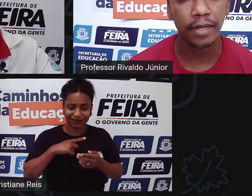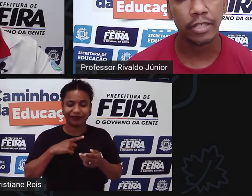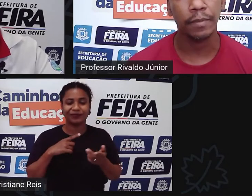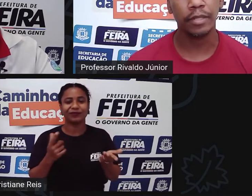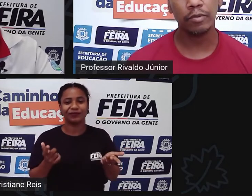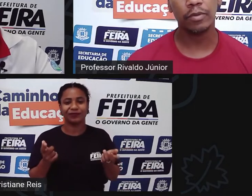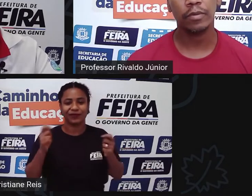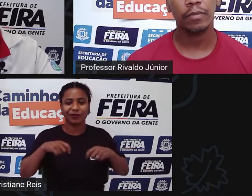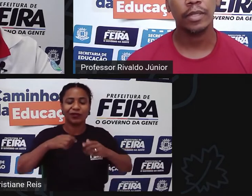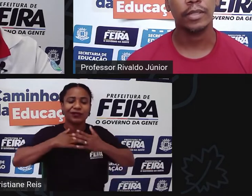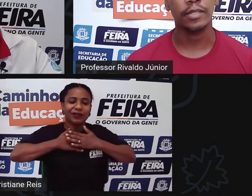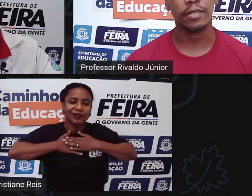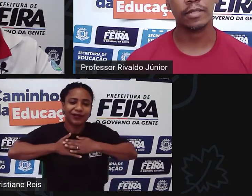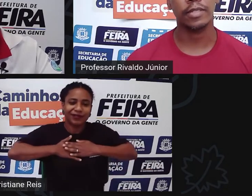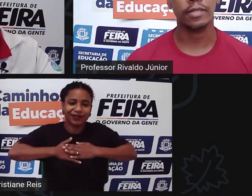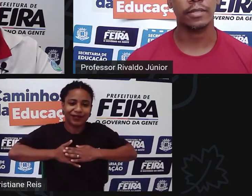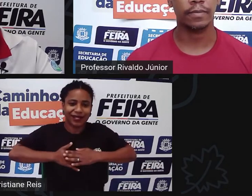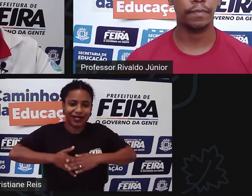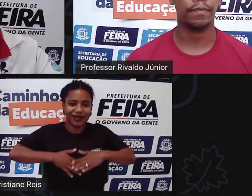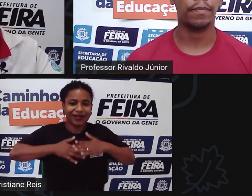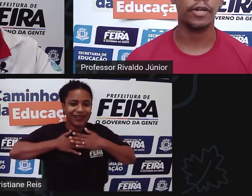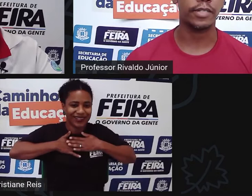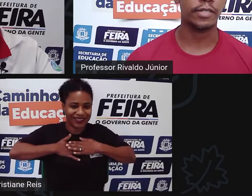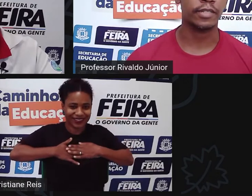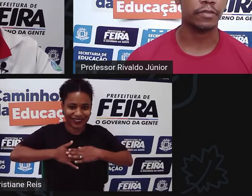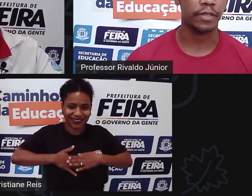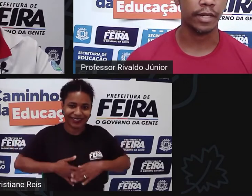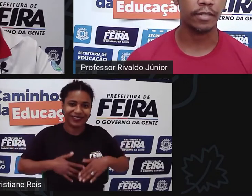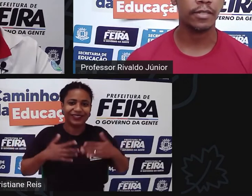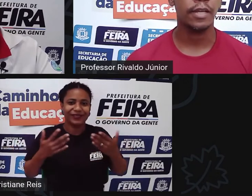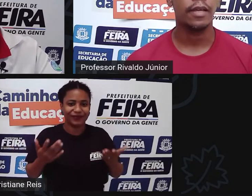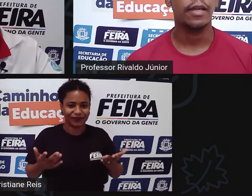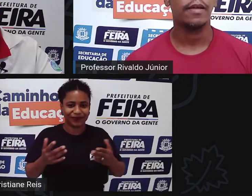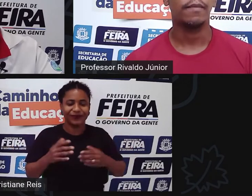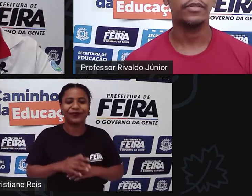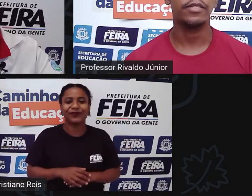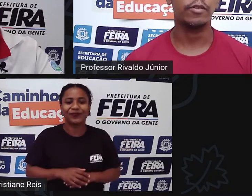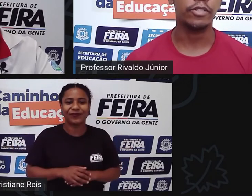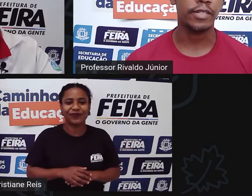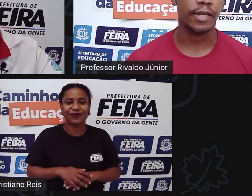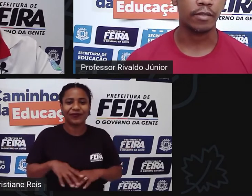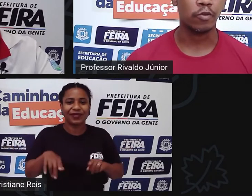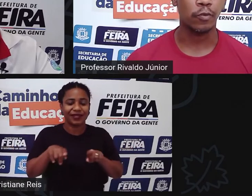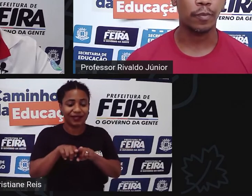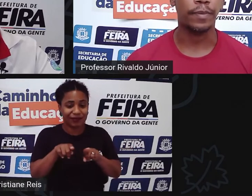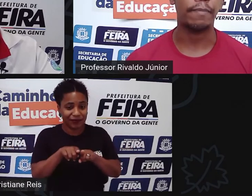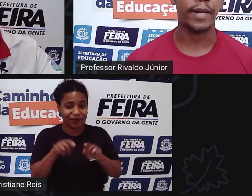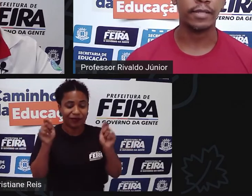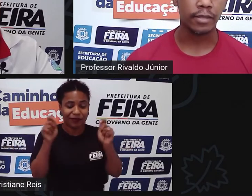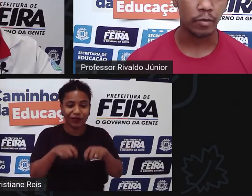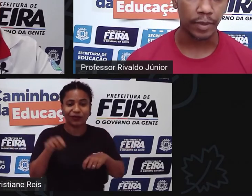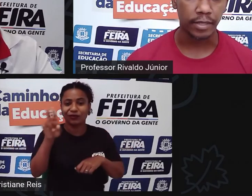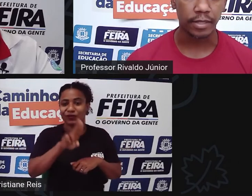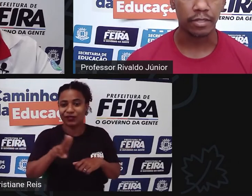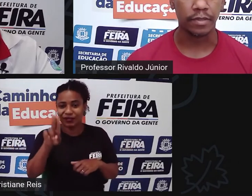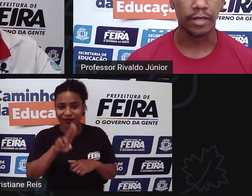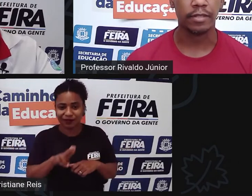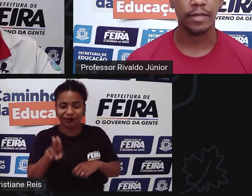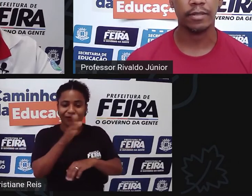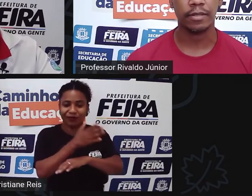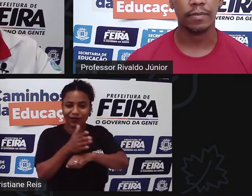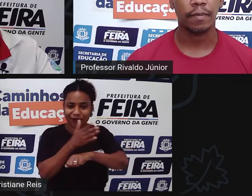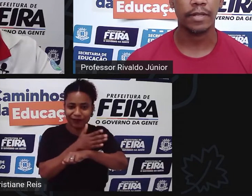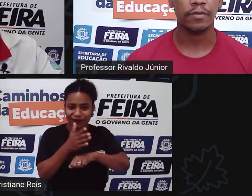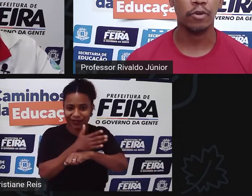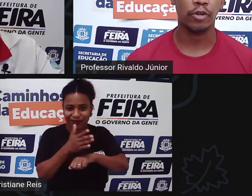relaxamento nessas pós-versas atividades podem ser utilizadas como preparação para essas atividades